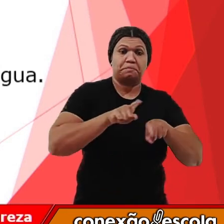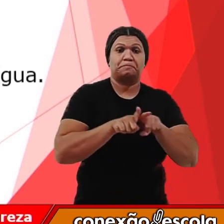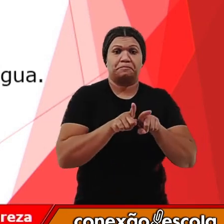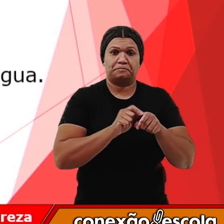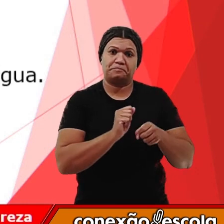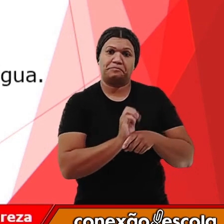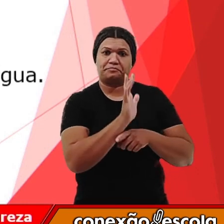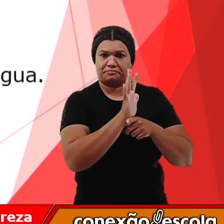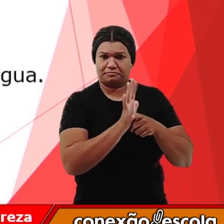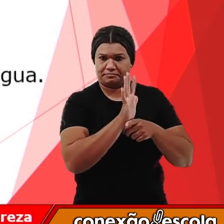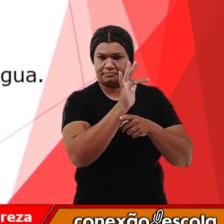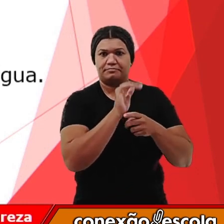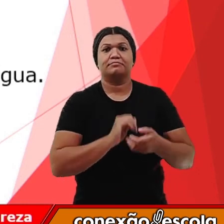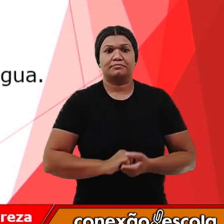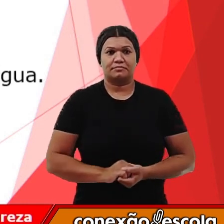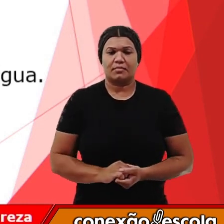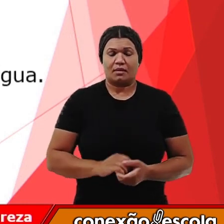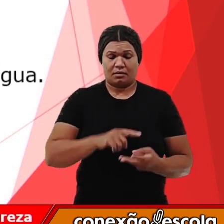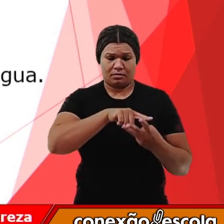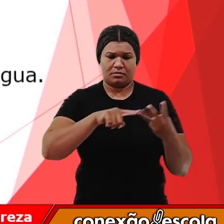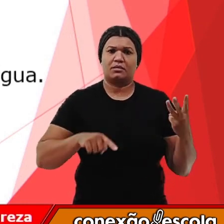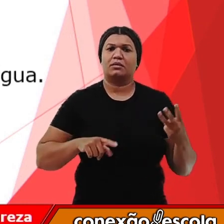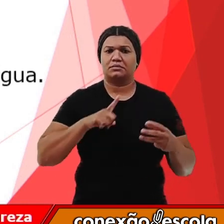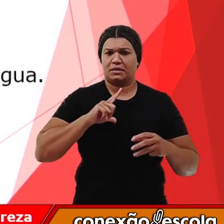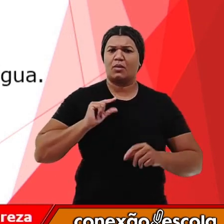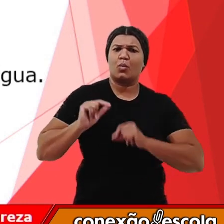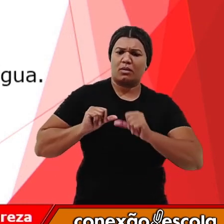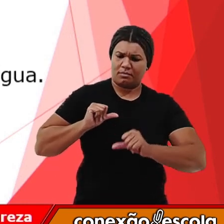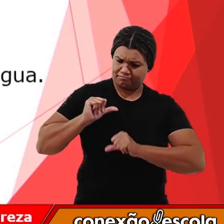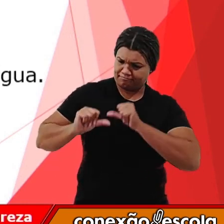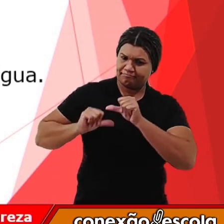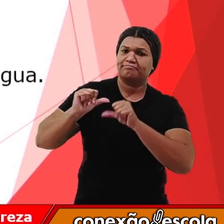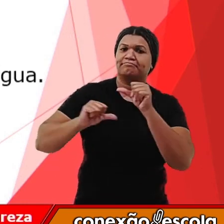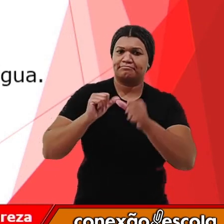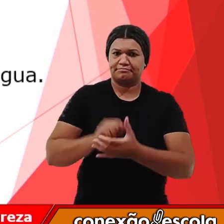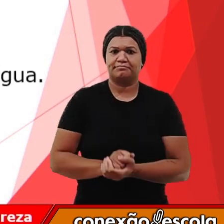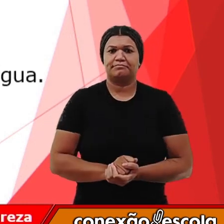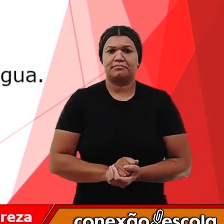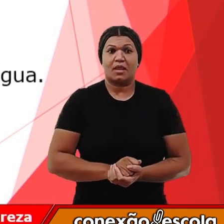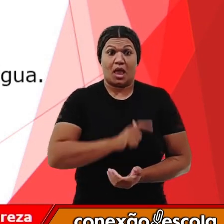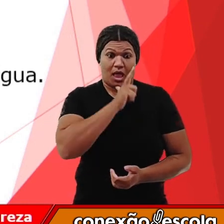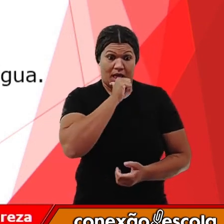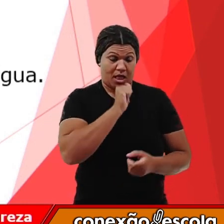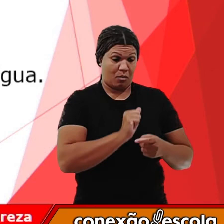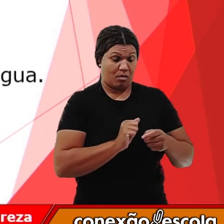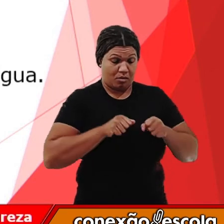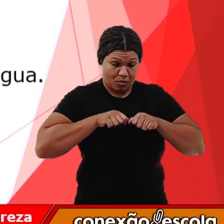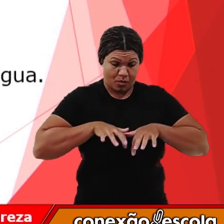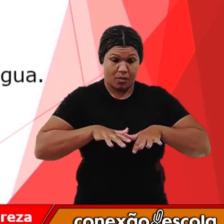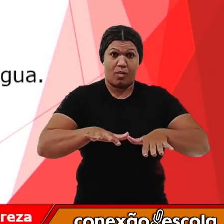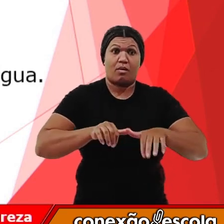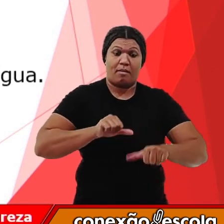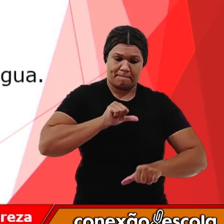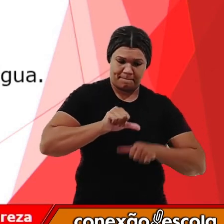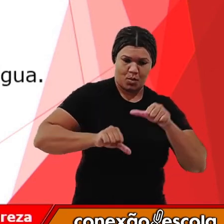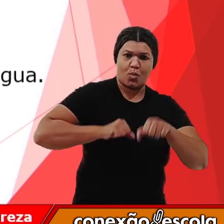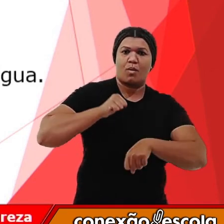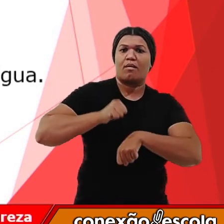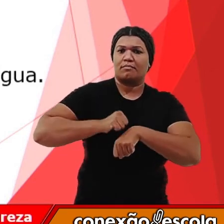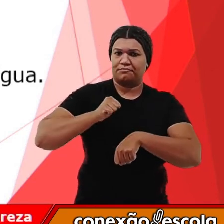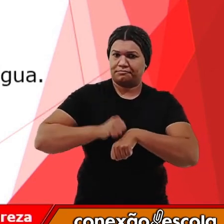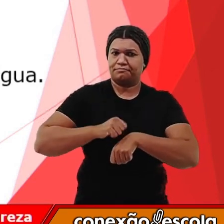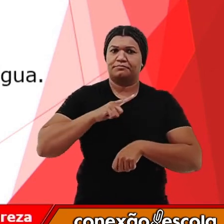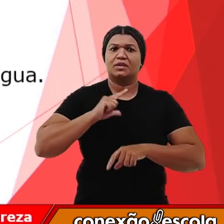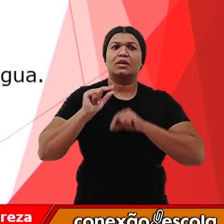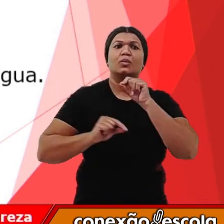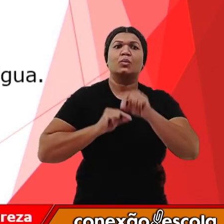Esses 3 estados físicos passam por transformações. Então, quando a água sai do estado líquido para o sólido, trata-se de